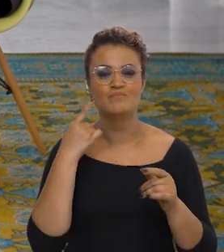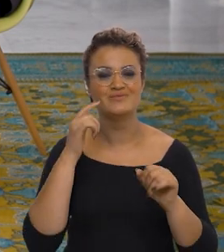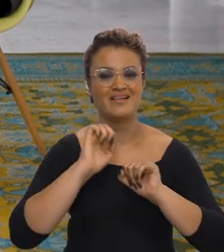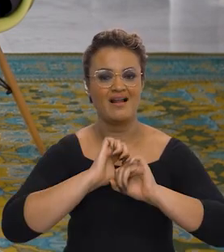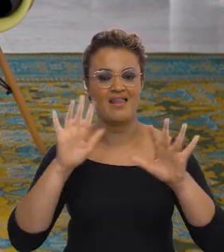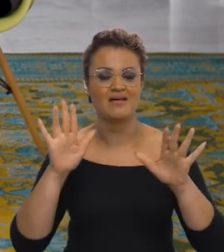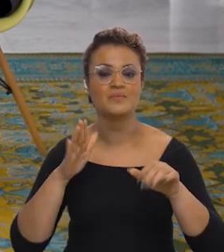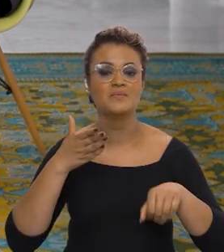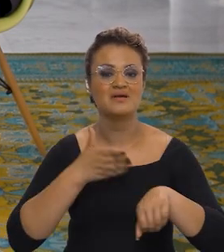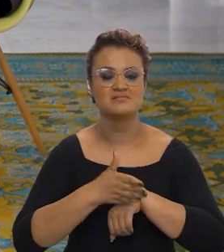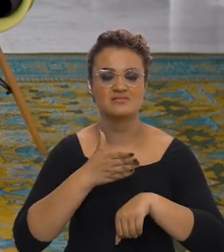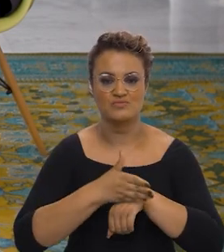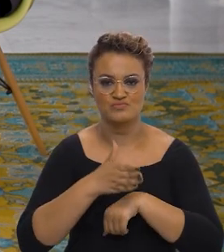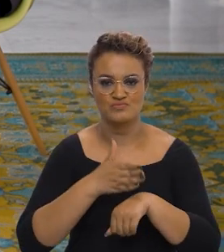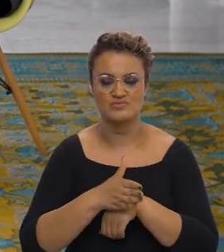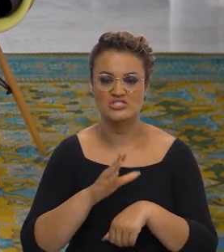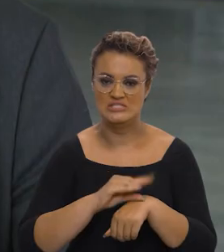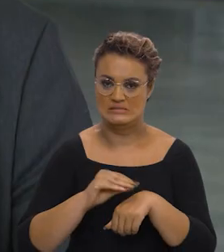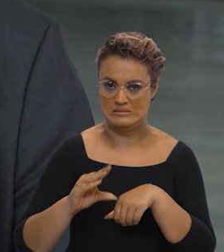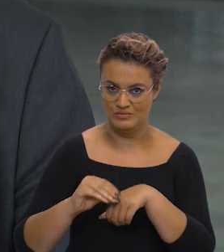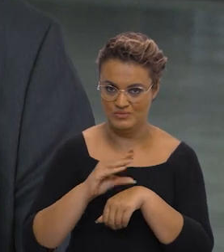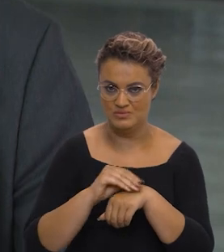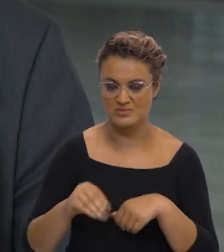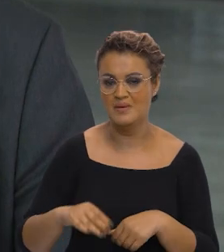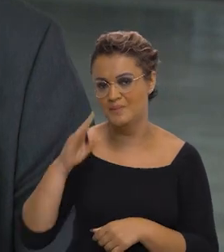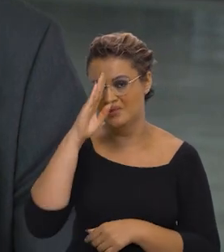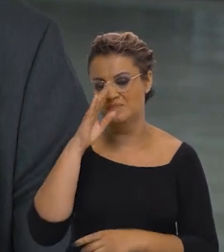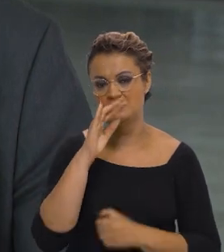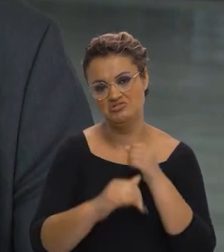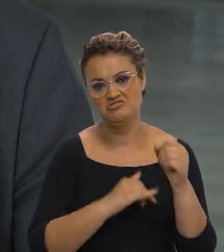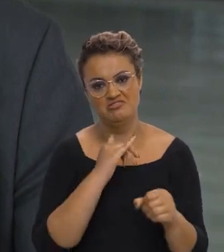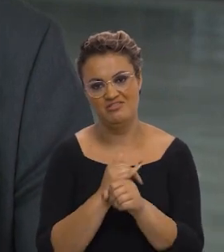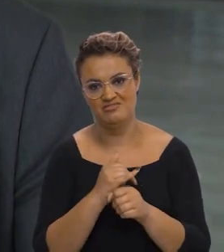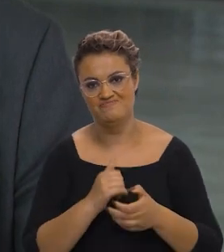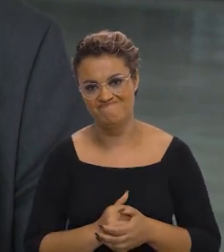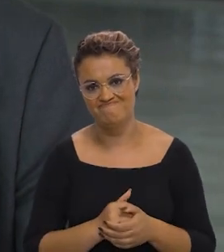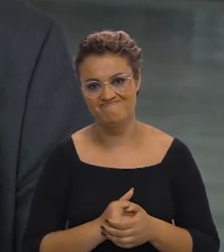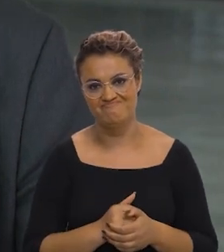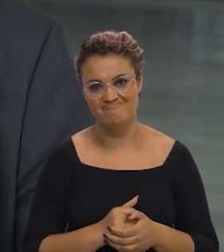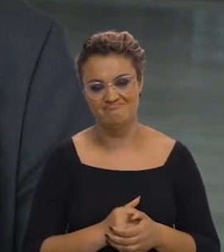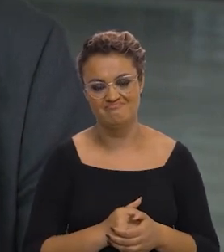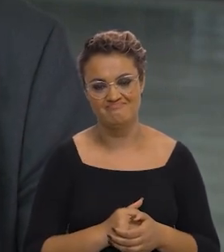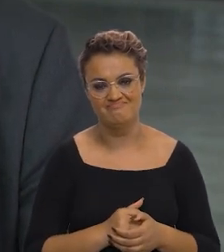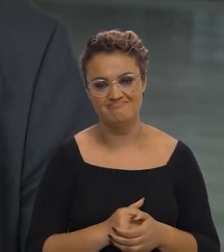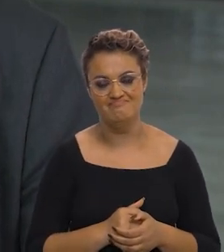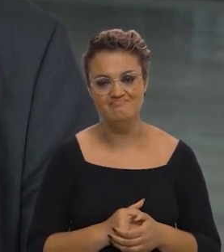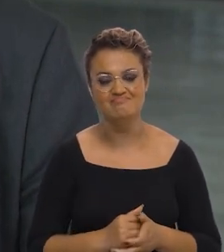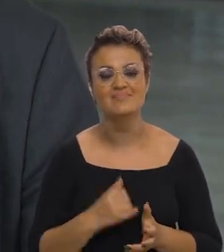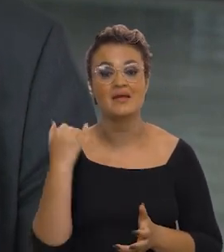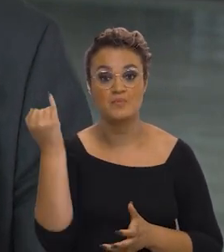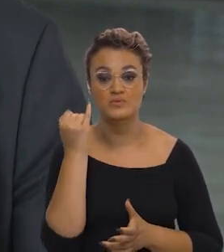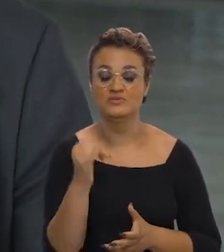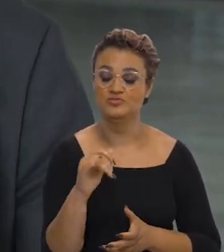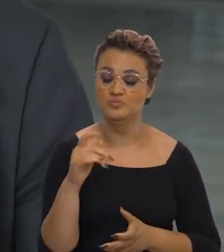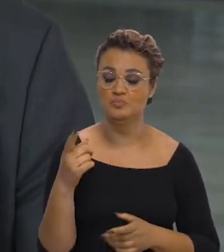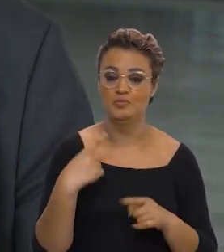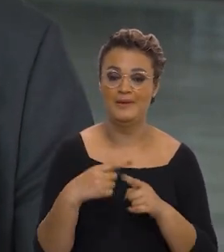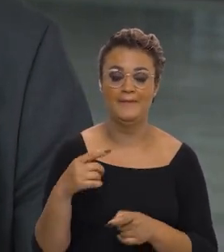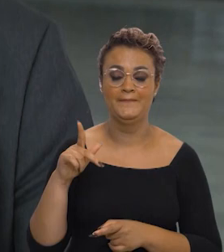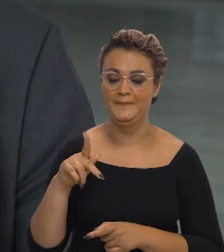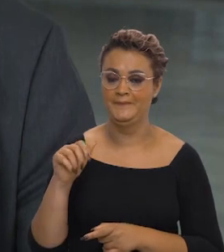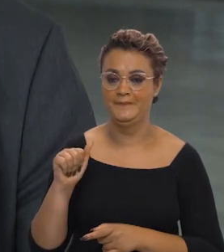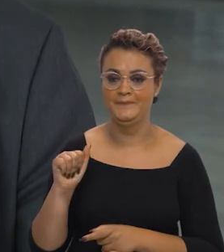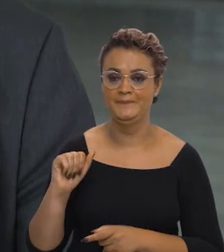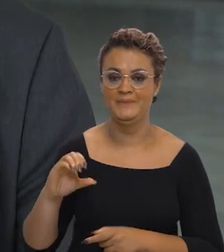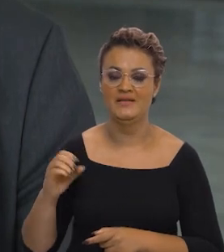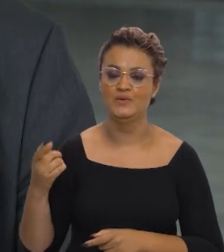transparência e o acesso de dados, principalmente via internet. Então, é importante que nos parques anteriores